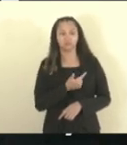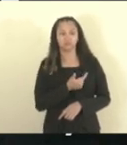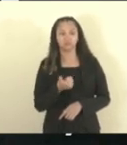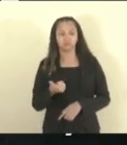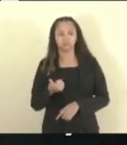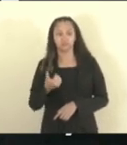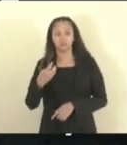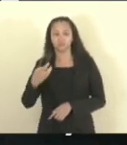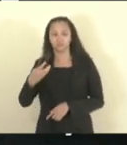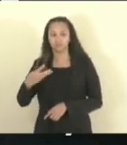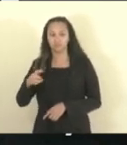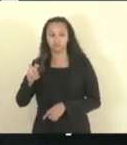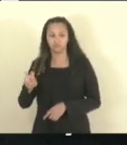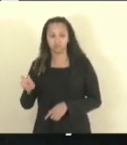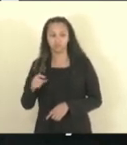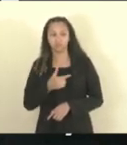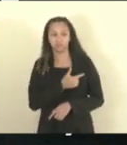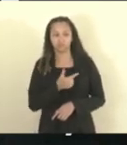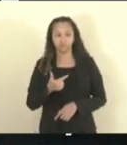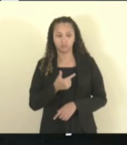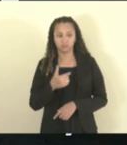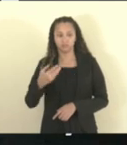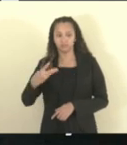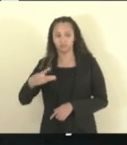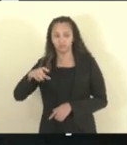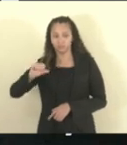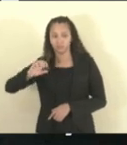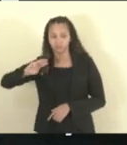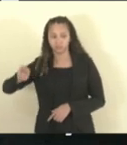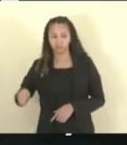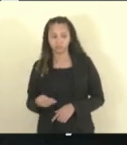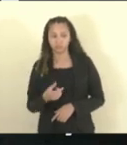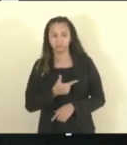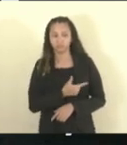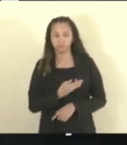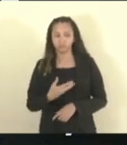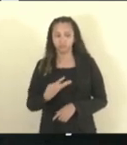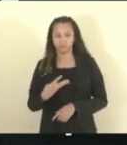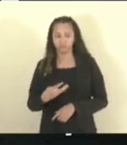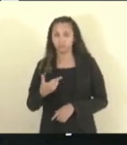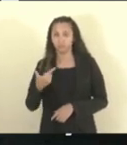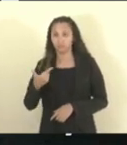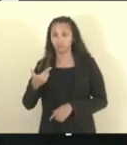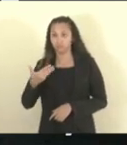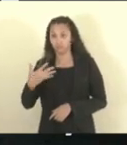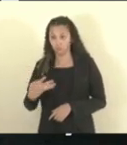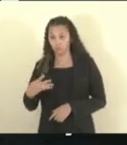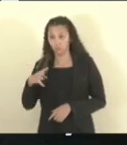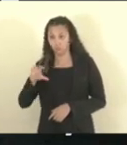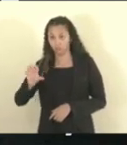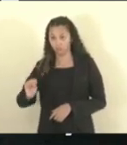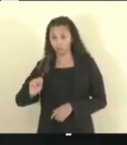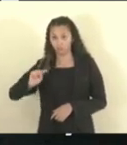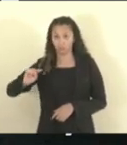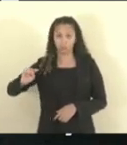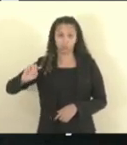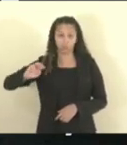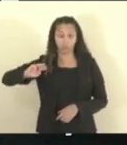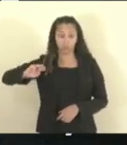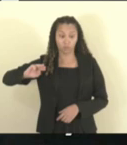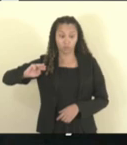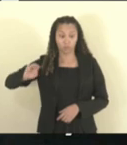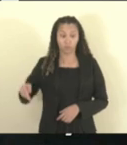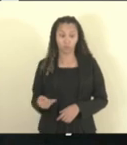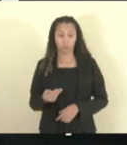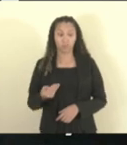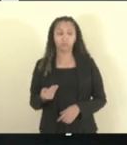48 milhões de reais foram pagos pela Prefeitura à empresa S.A. Uma empresa